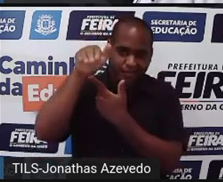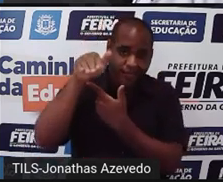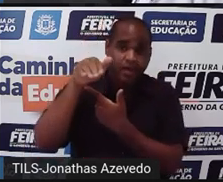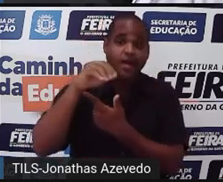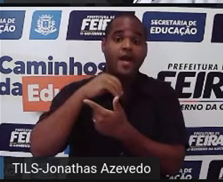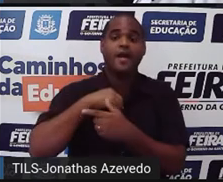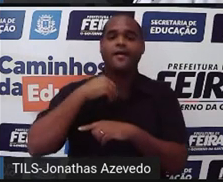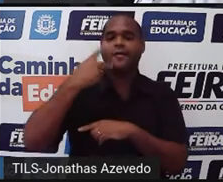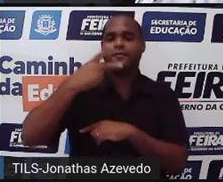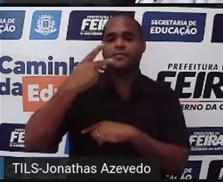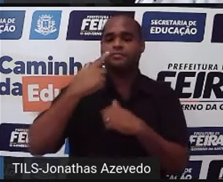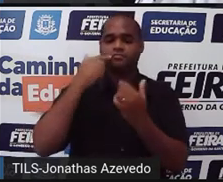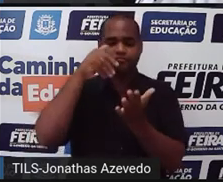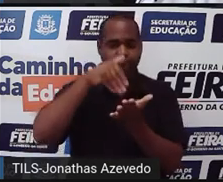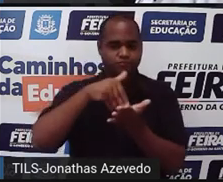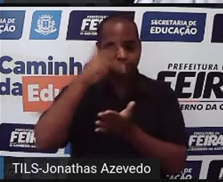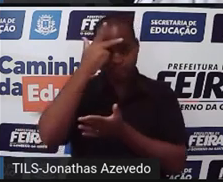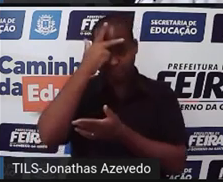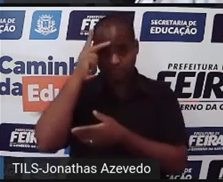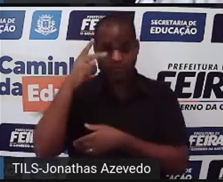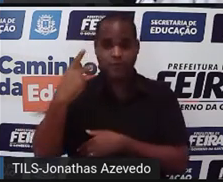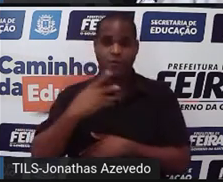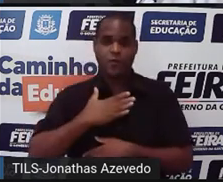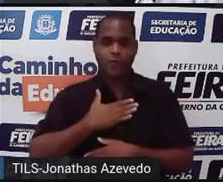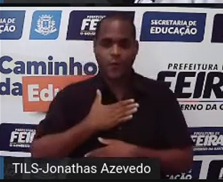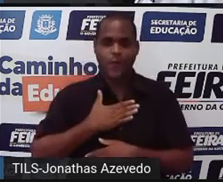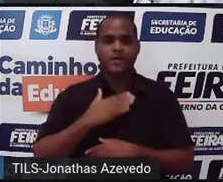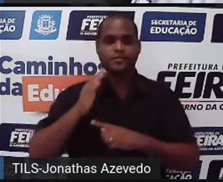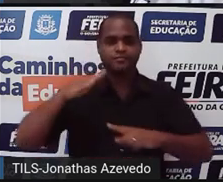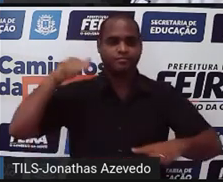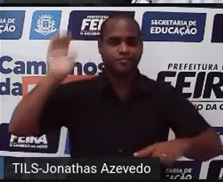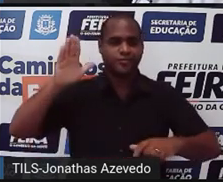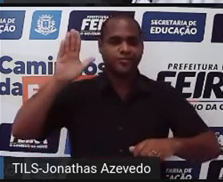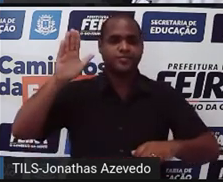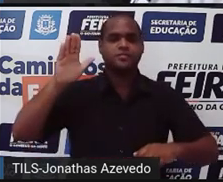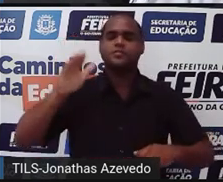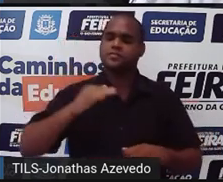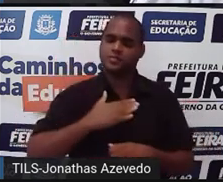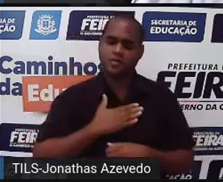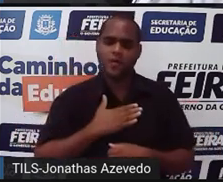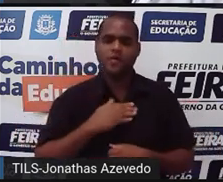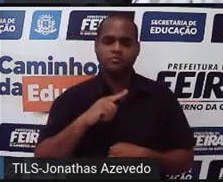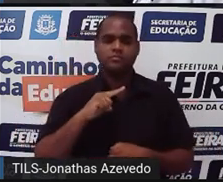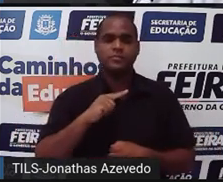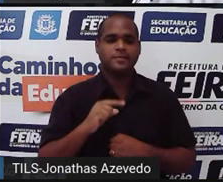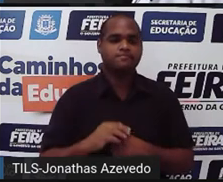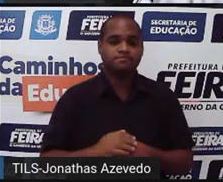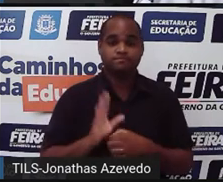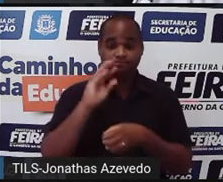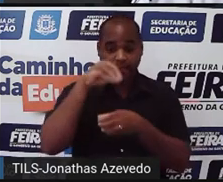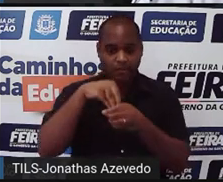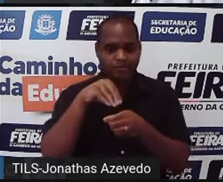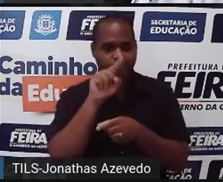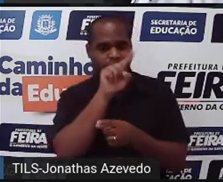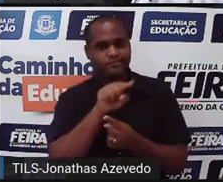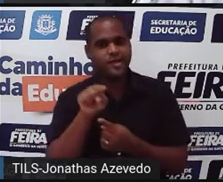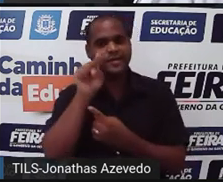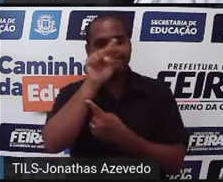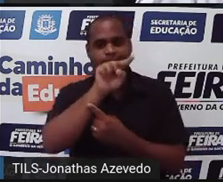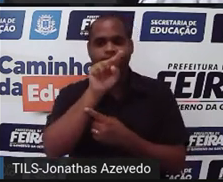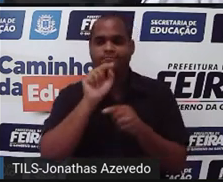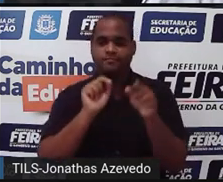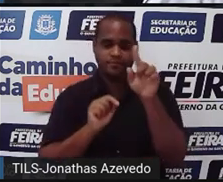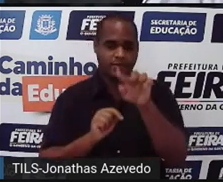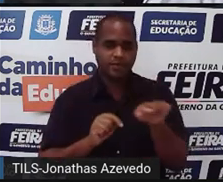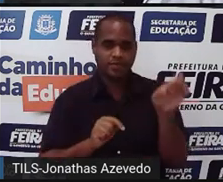V para representar as pessoas que gostam de vôlei. Tá? Então, dentro dessas circunferências a gente vai